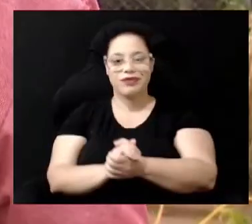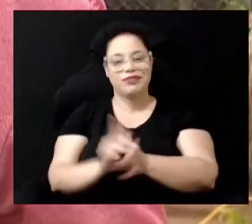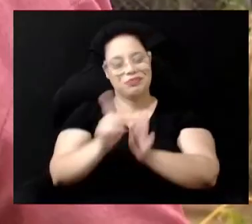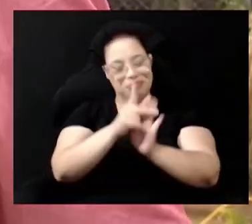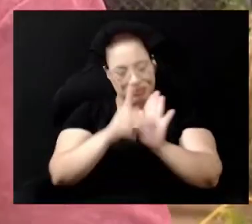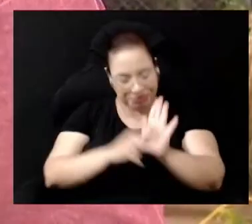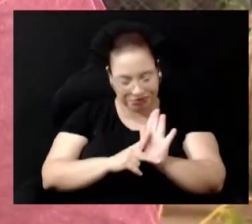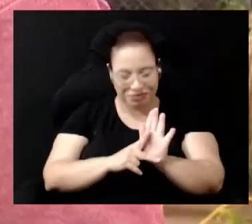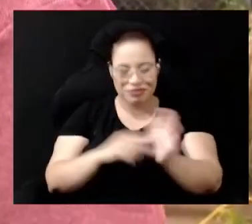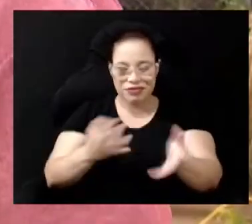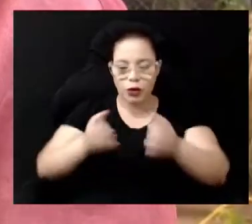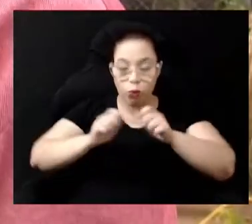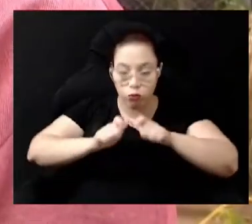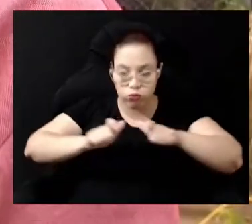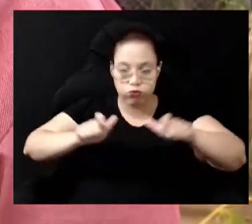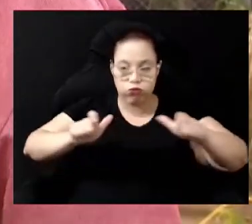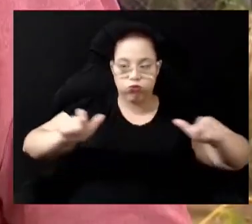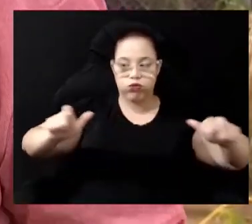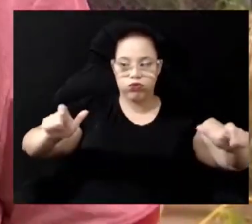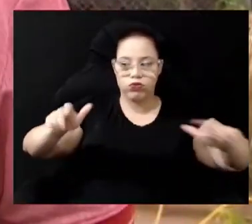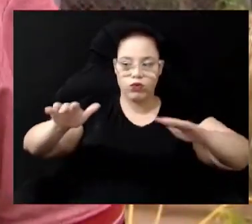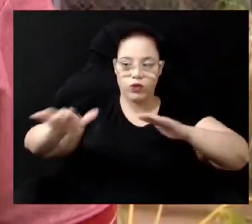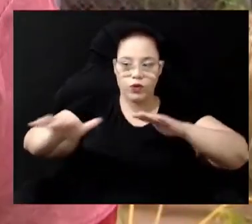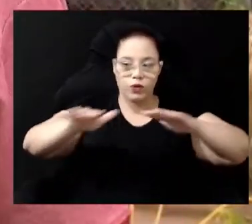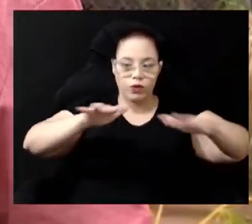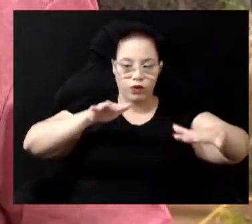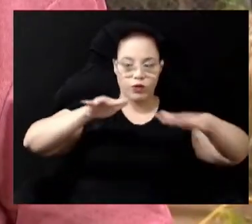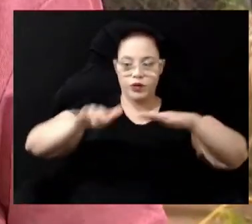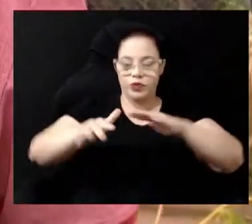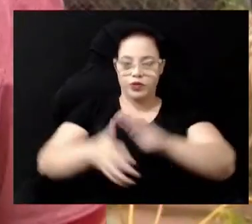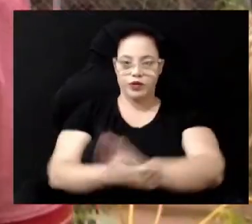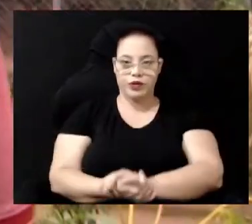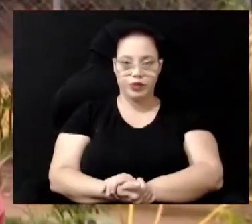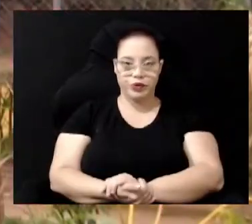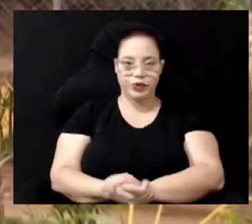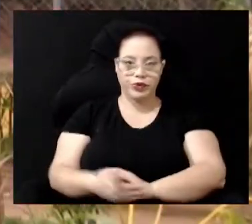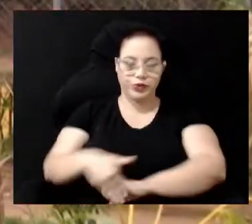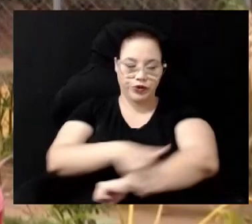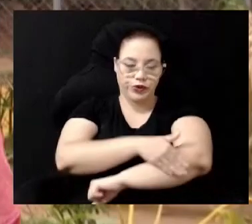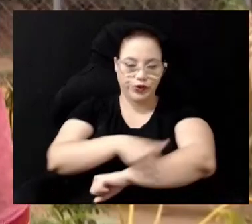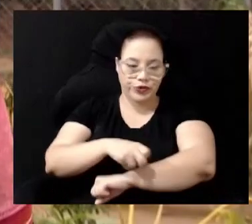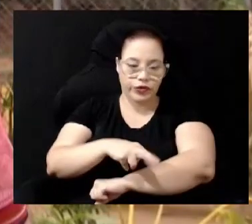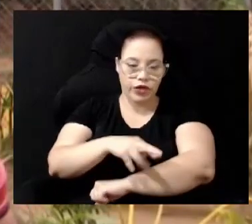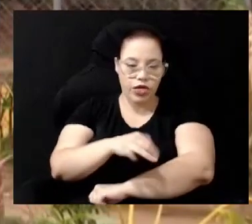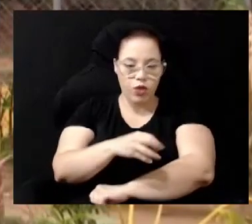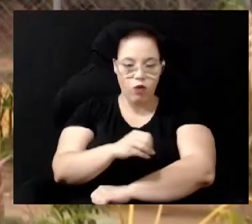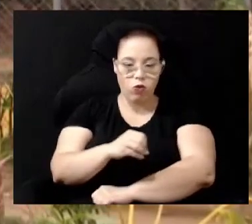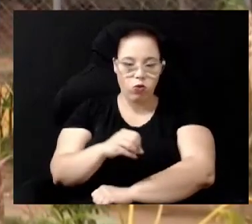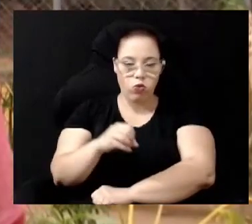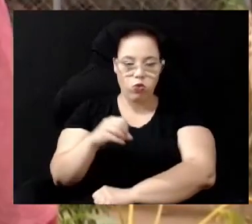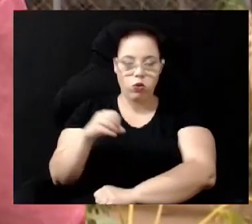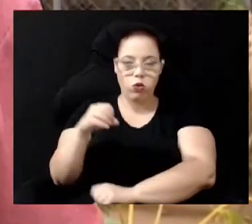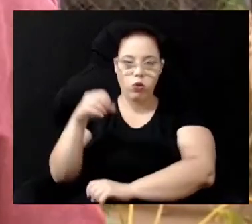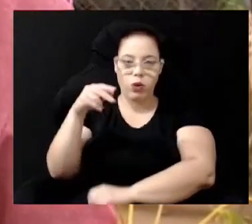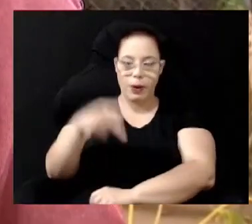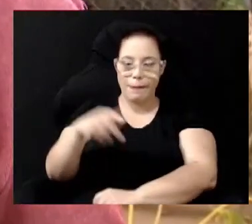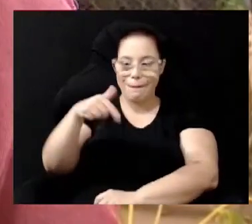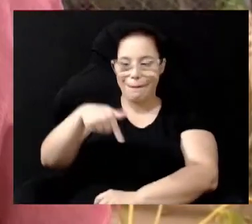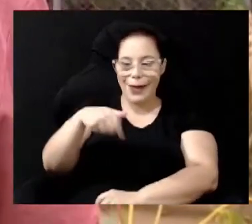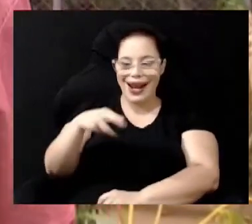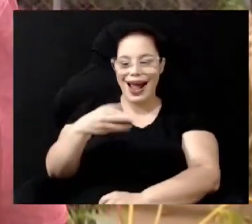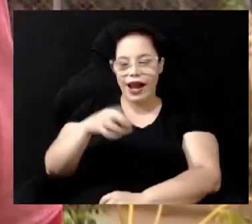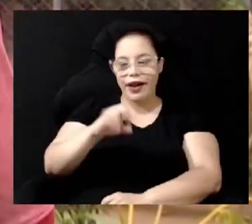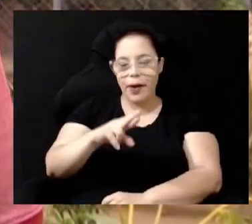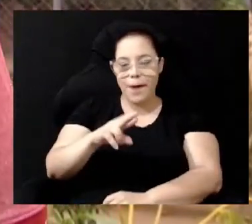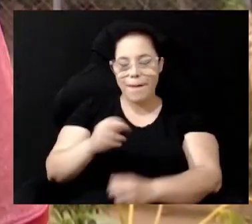ampliar Porque essa área, além de ser na beira do córrego Ela é um parque linear, né? O parque linear, ele foi desenvolvido, é um